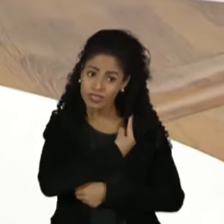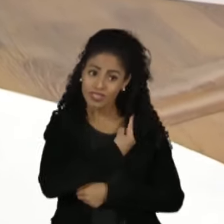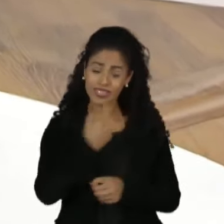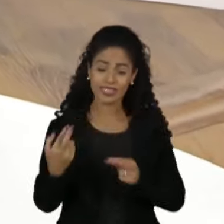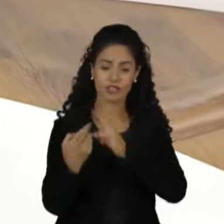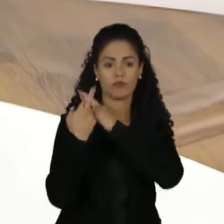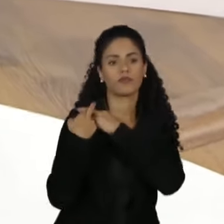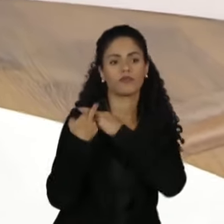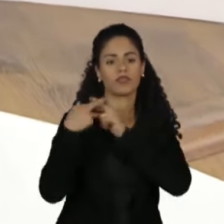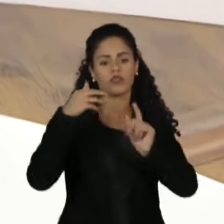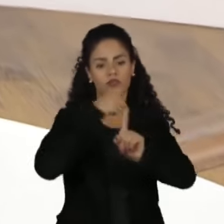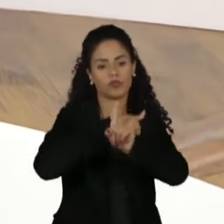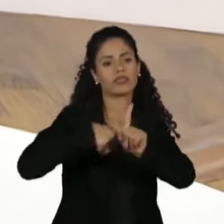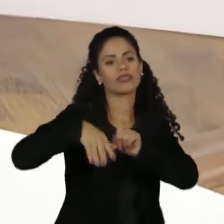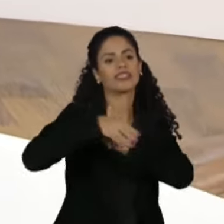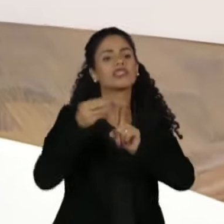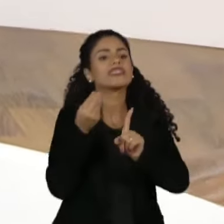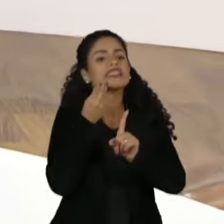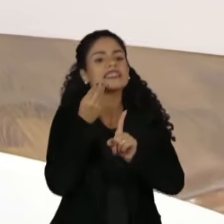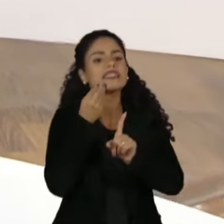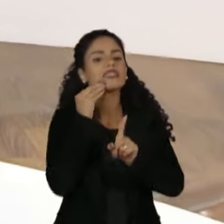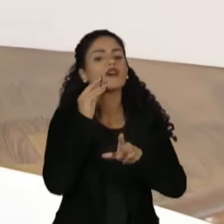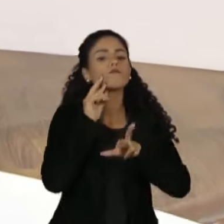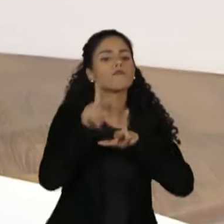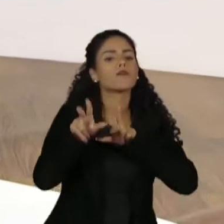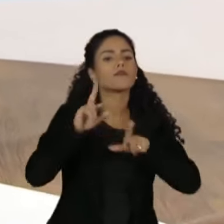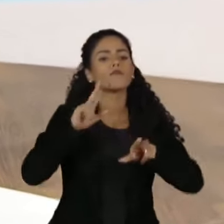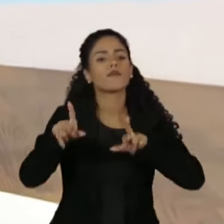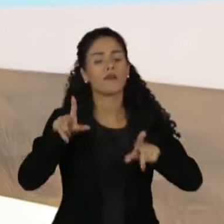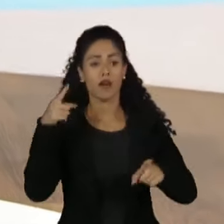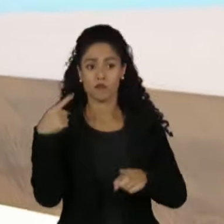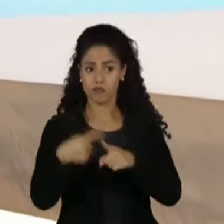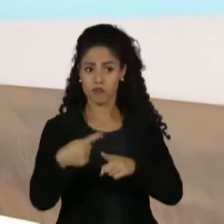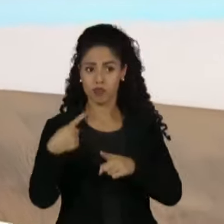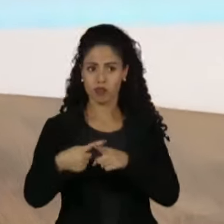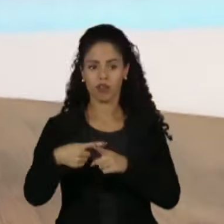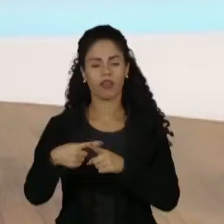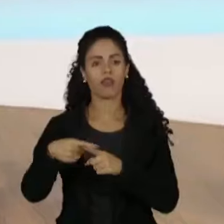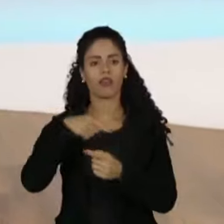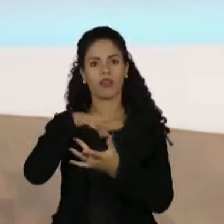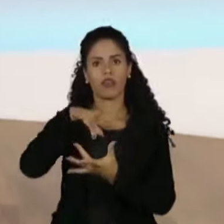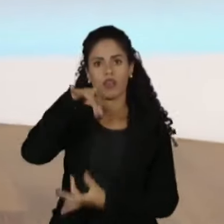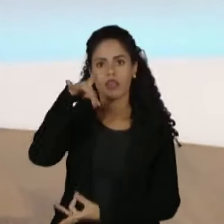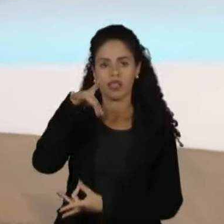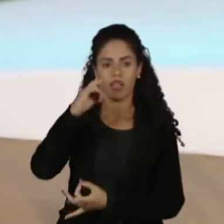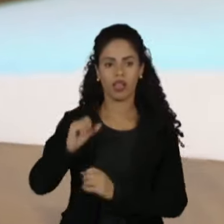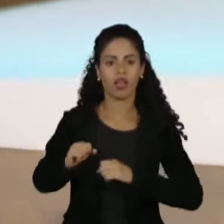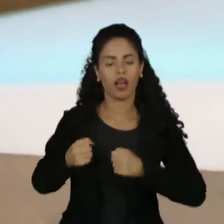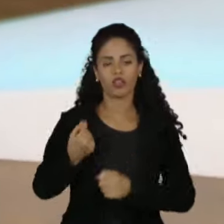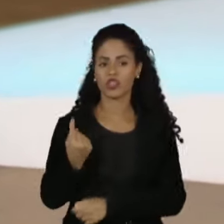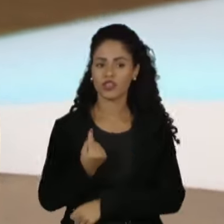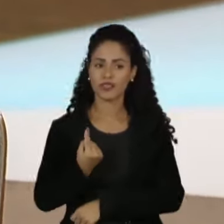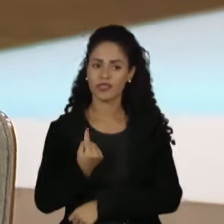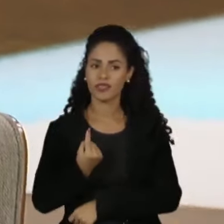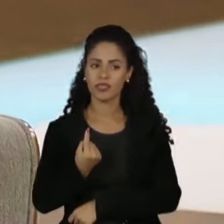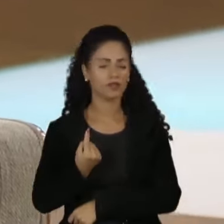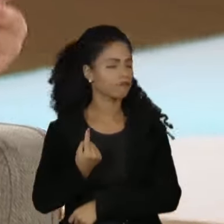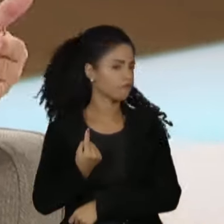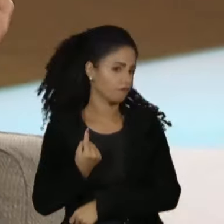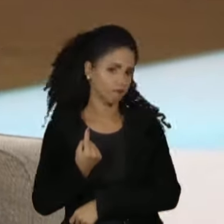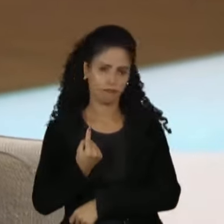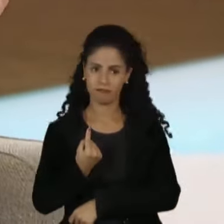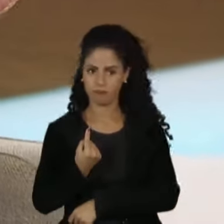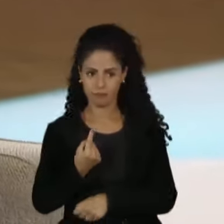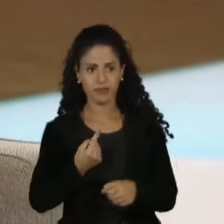de diferentes maneiras, porque as instituições democráticas não se defendem sozinhas. Então, se a